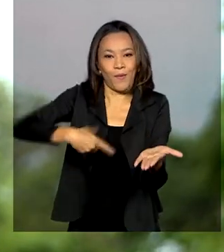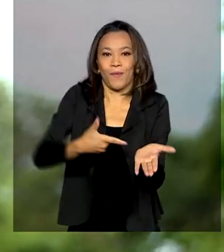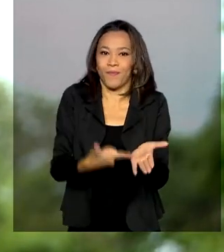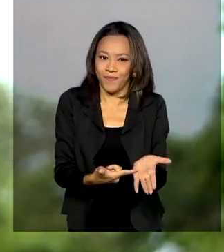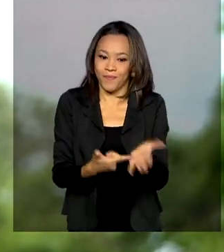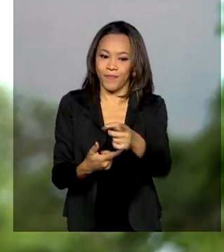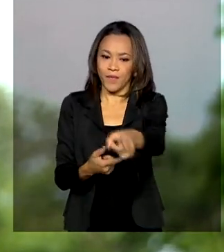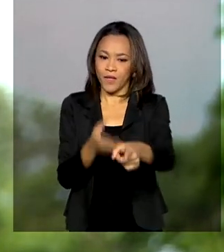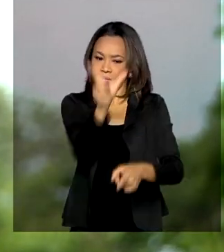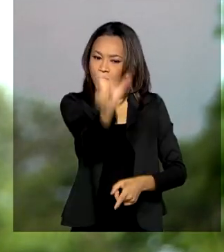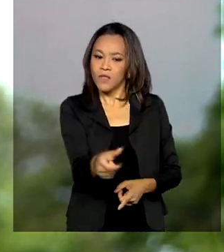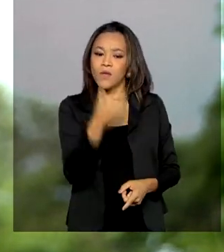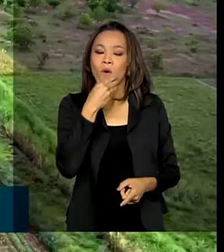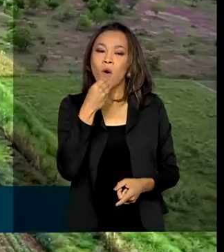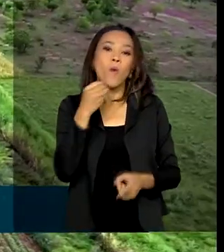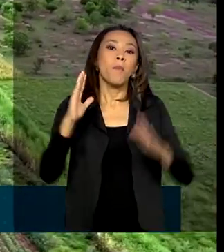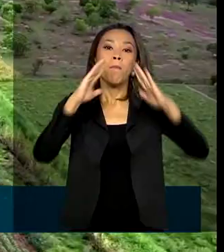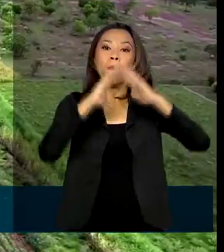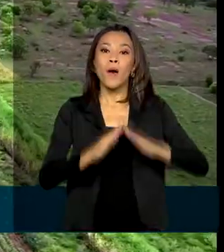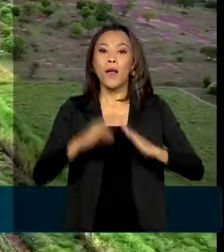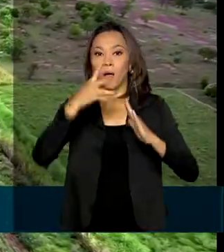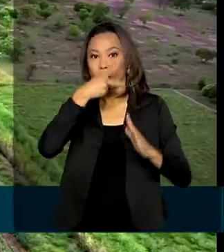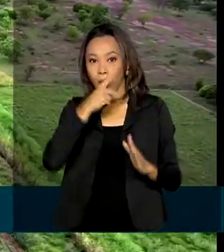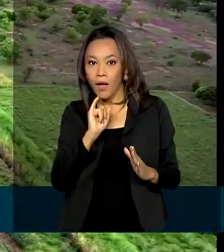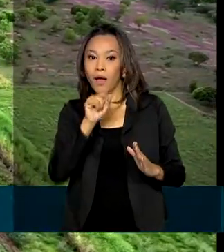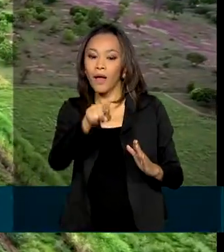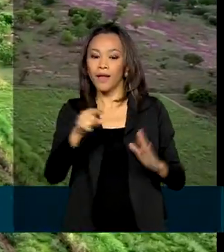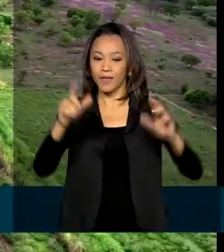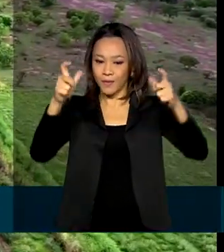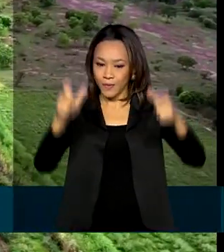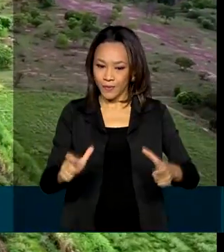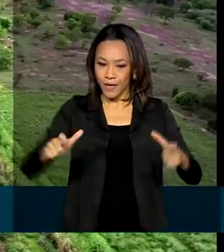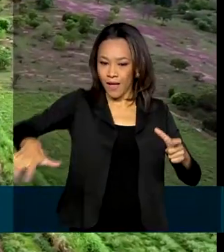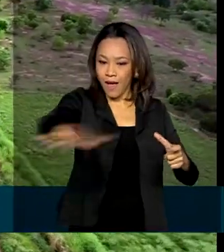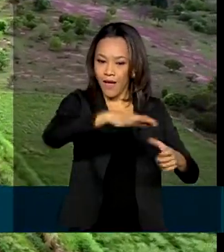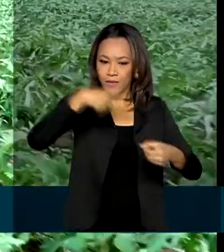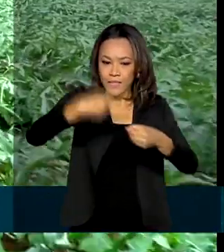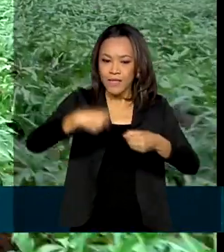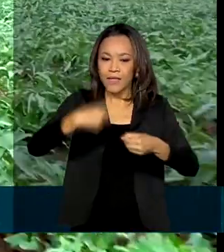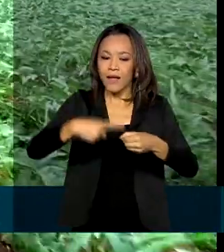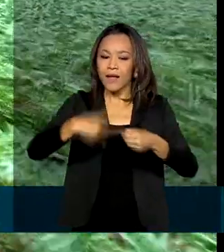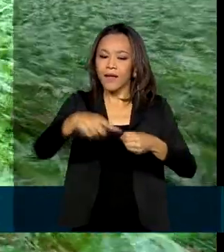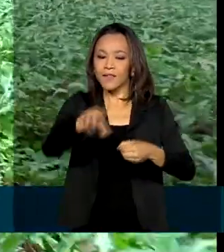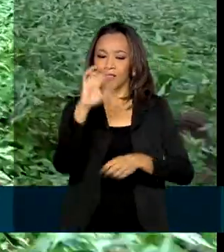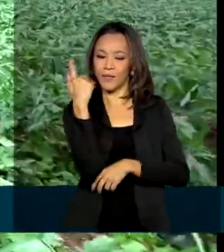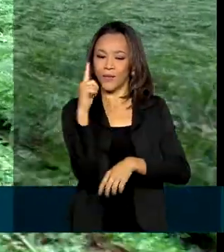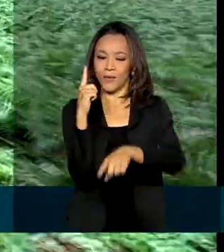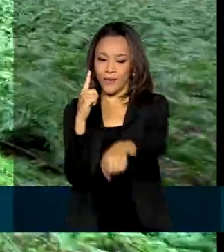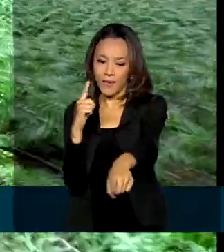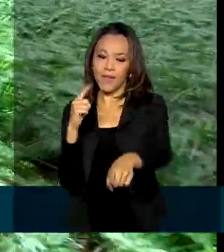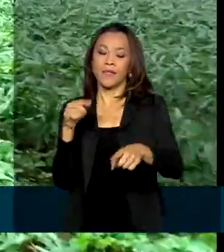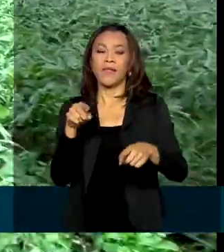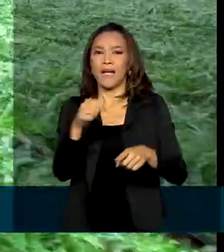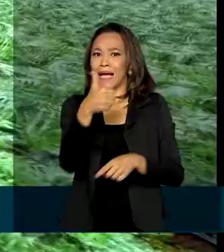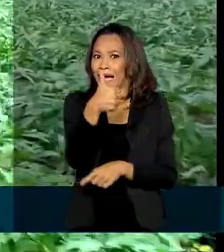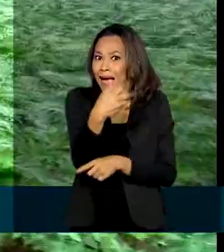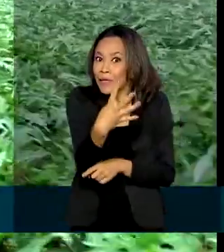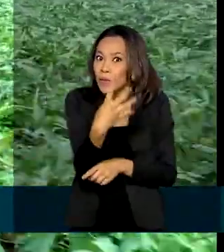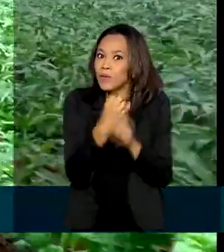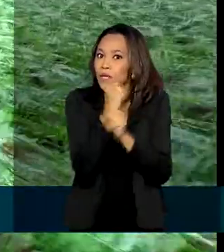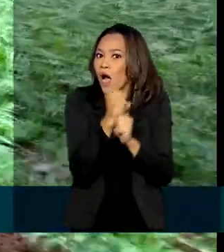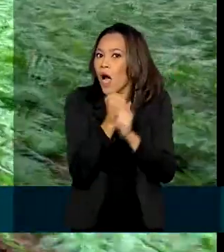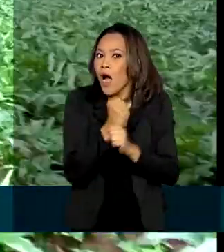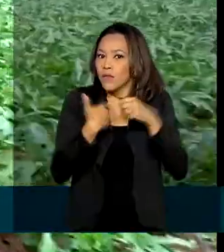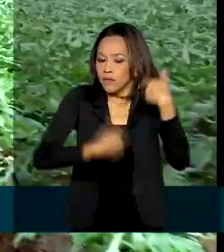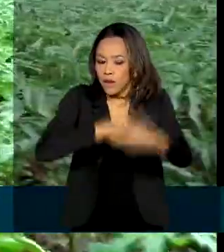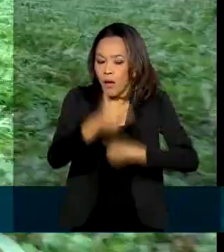Adão mora com os pais no assentamento Bom Sucesso na área rural de Flores de Goiás. Há 14 anos eles trabalham na terra,